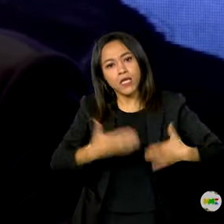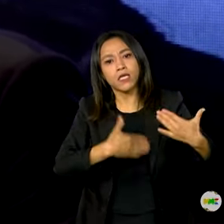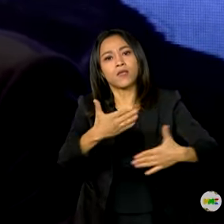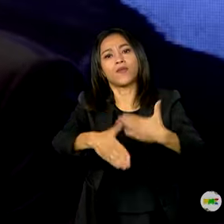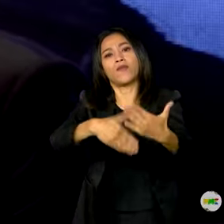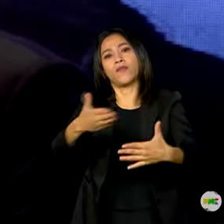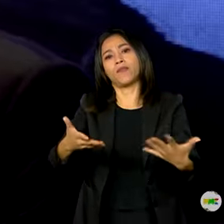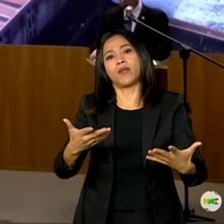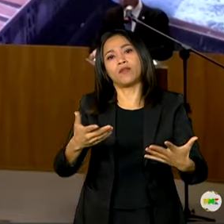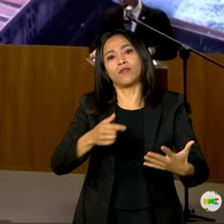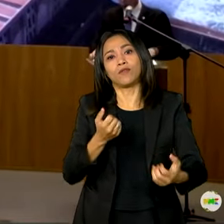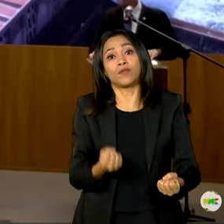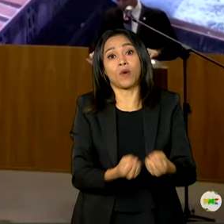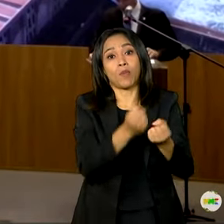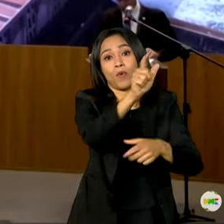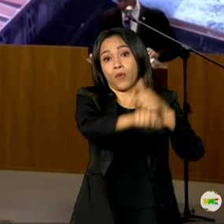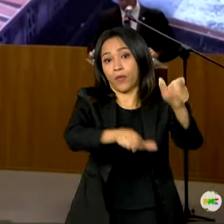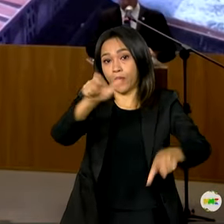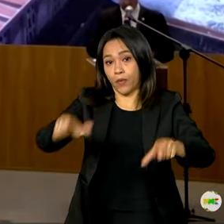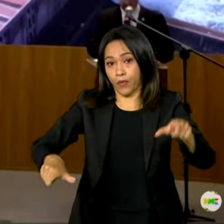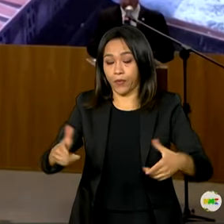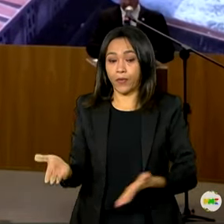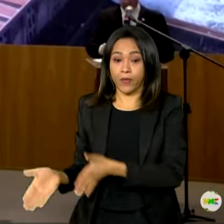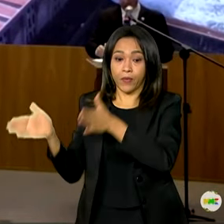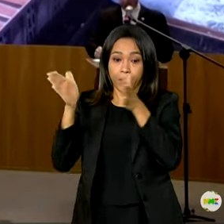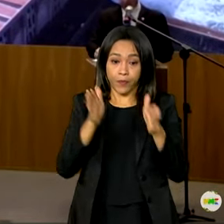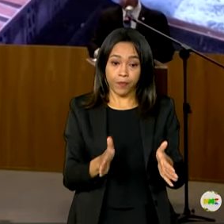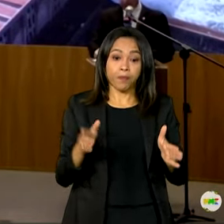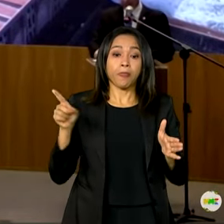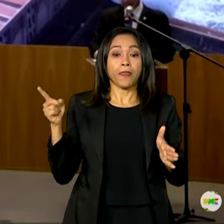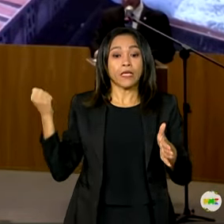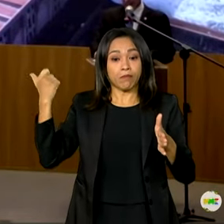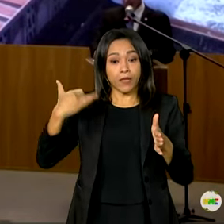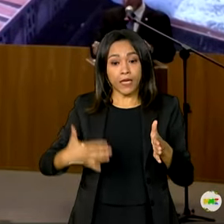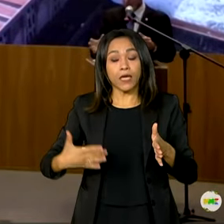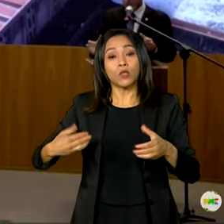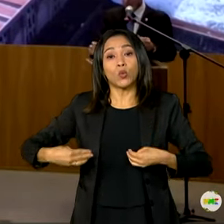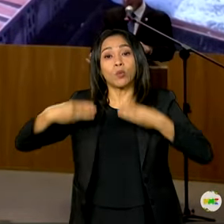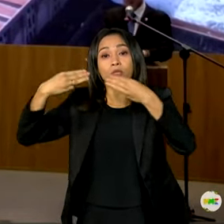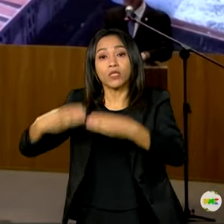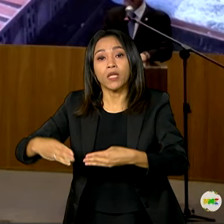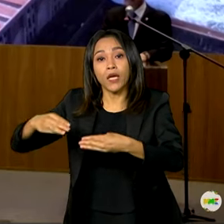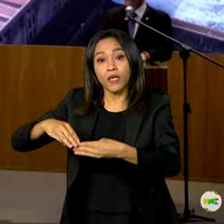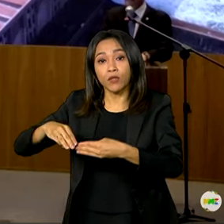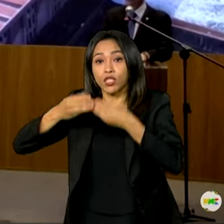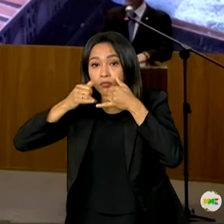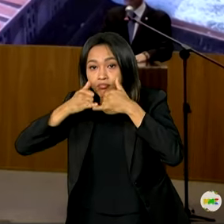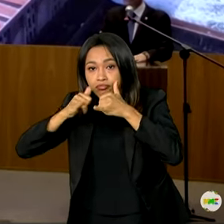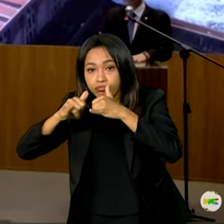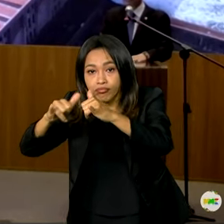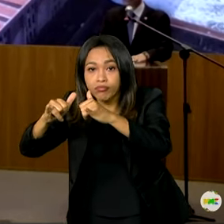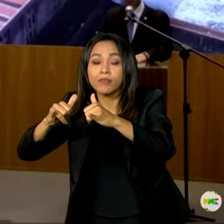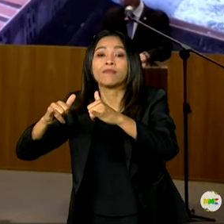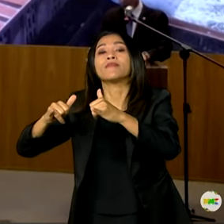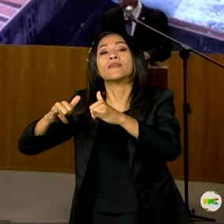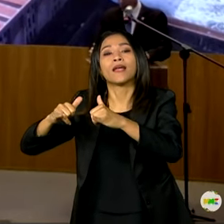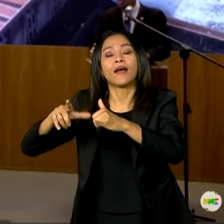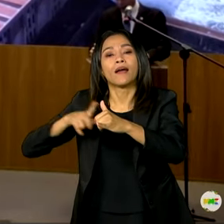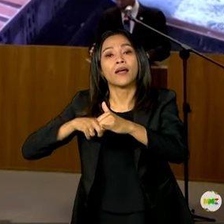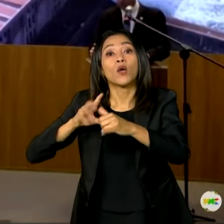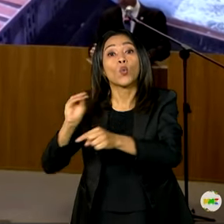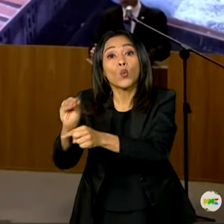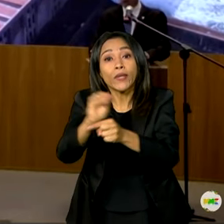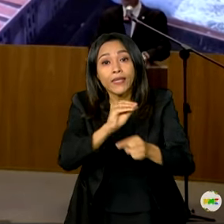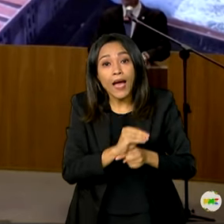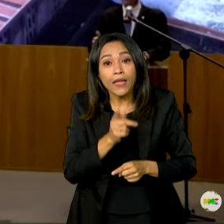as pessoas. O Ministério das Minas e Energia tem a responsabilidade de cuidar das águas